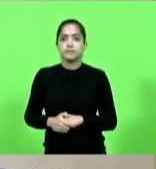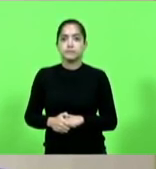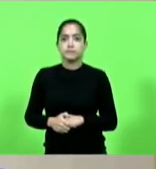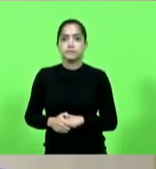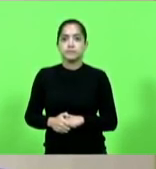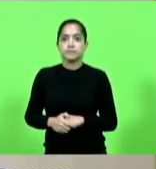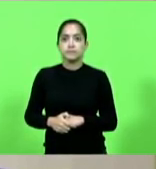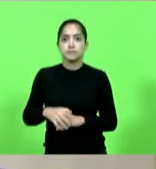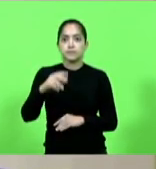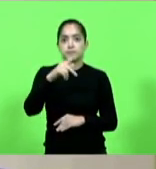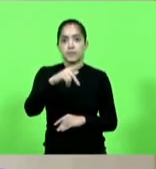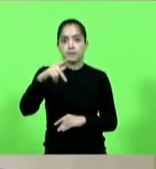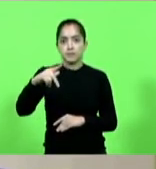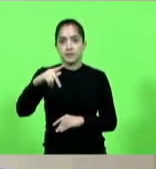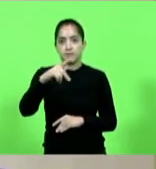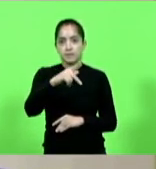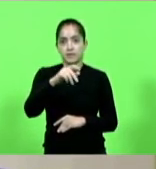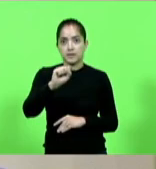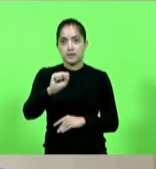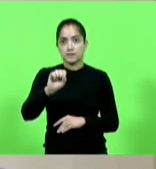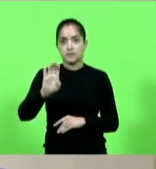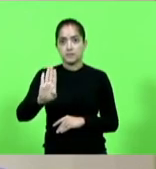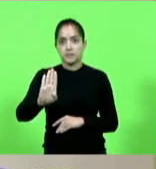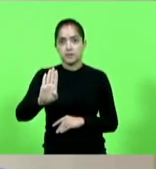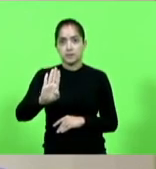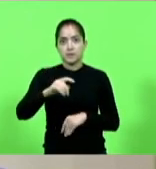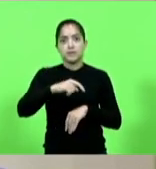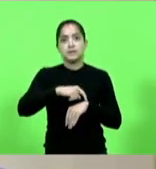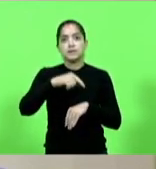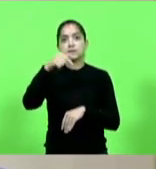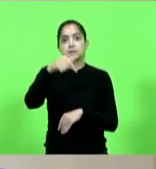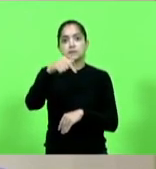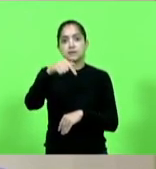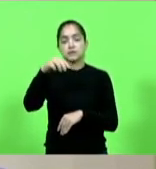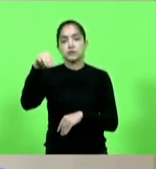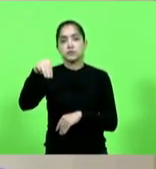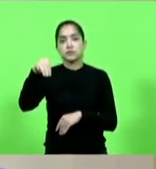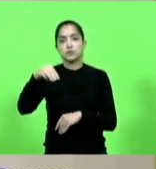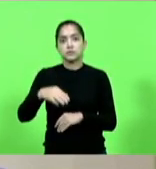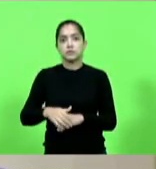Bloco PP-PSB, por 7 minutos e 30 segundos.